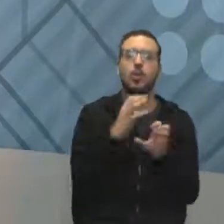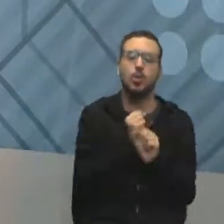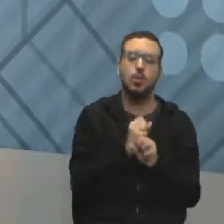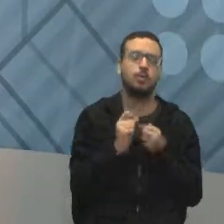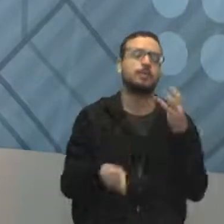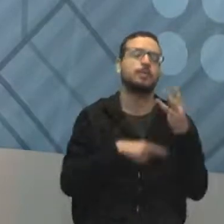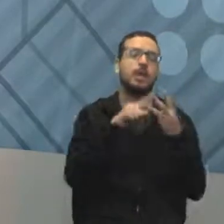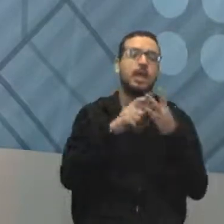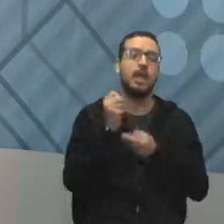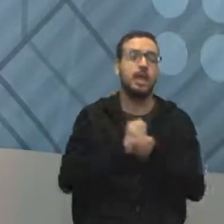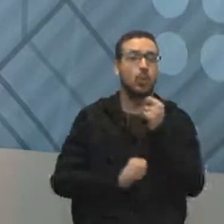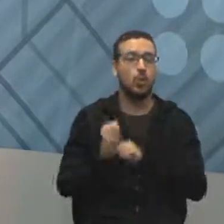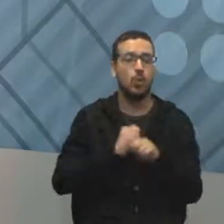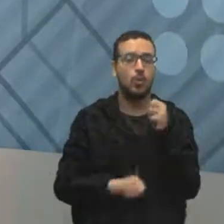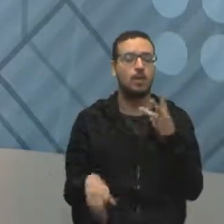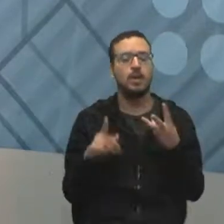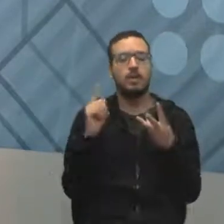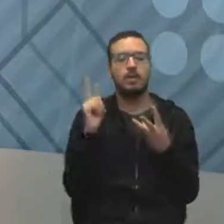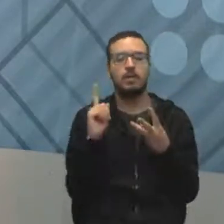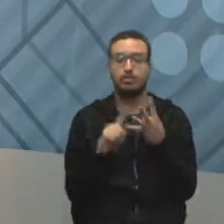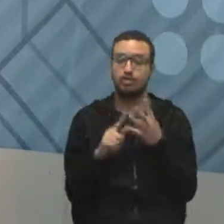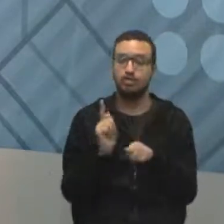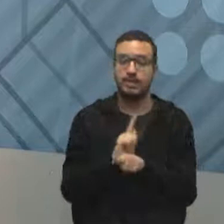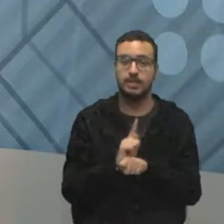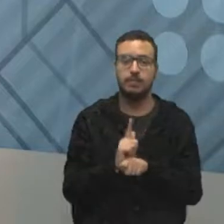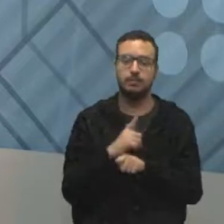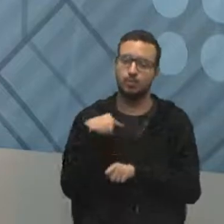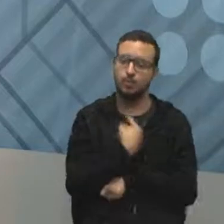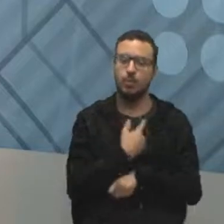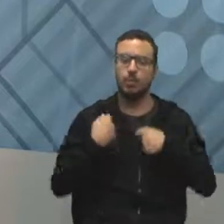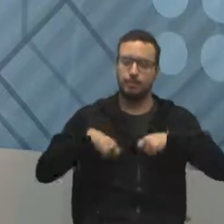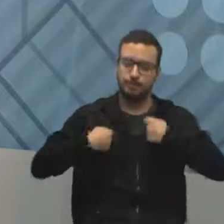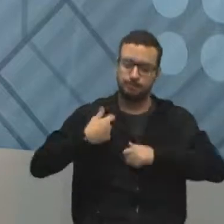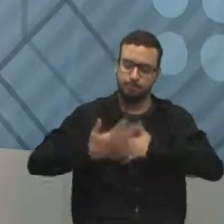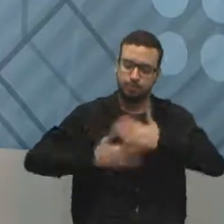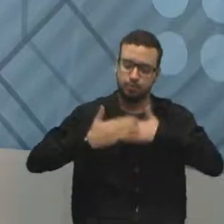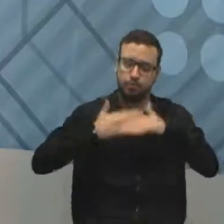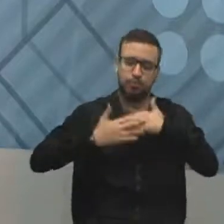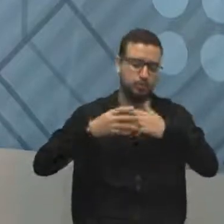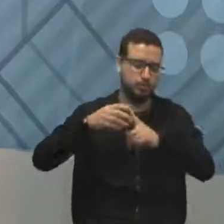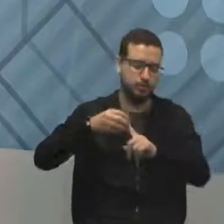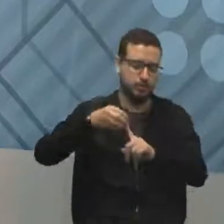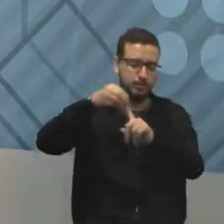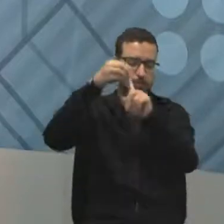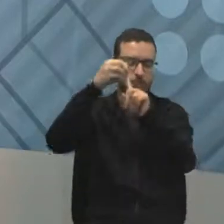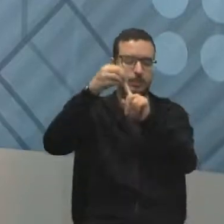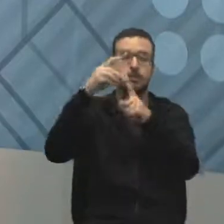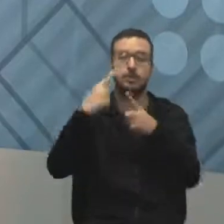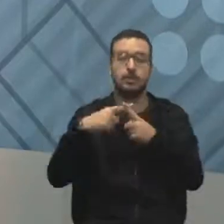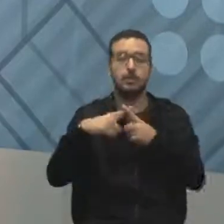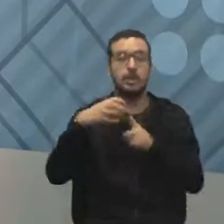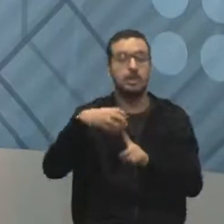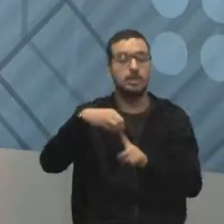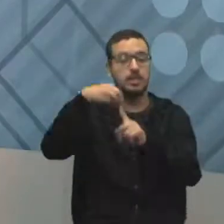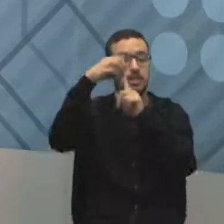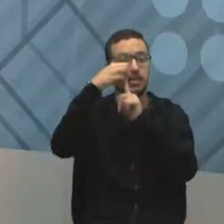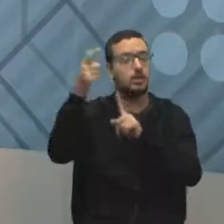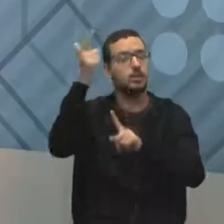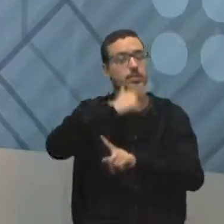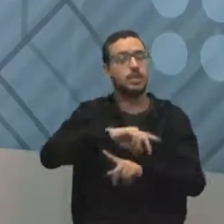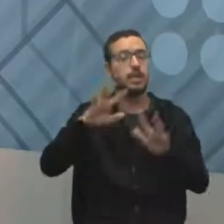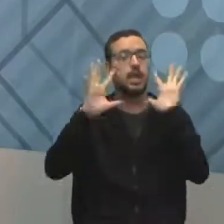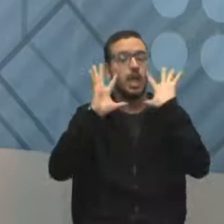gestão, nós precisamos desenvolver a nossa liderança, porque a liderança resolve a maioria dos problemas